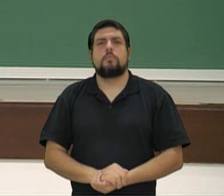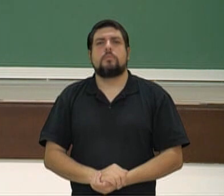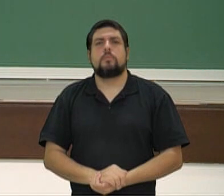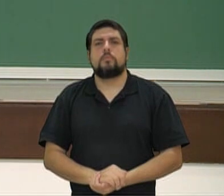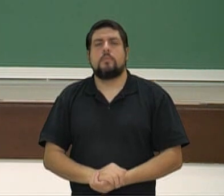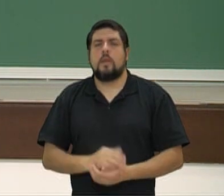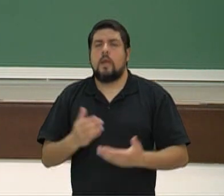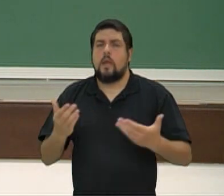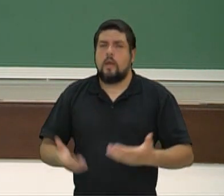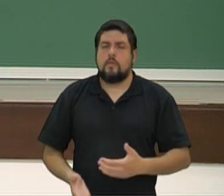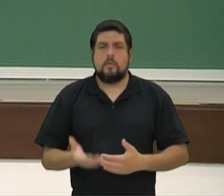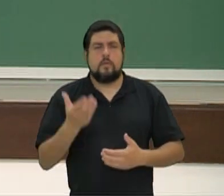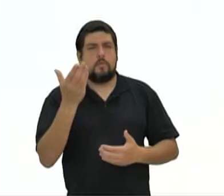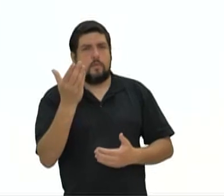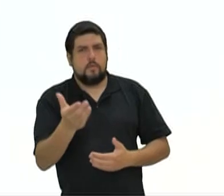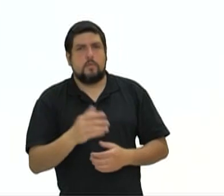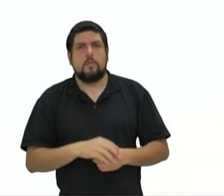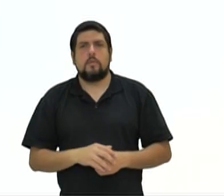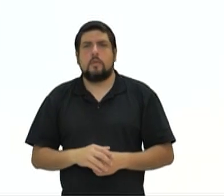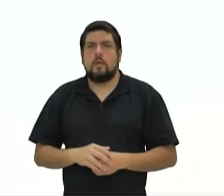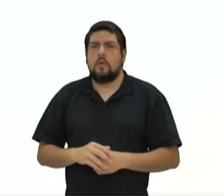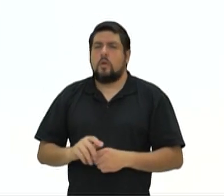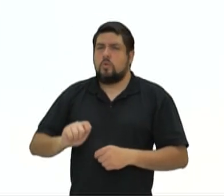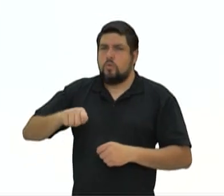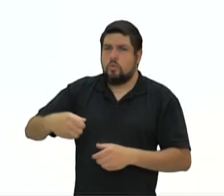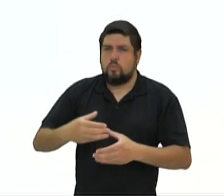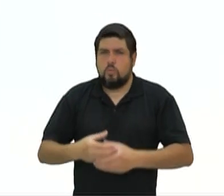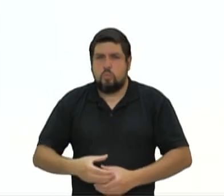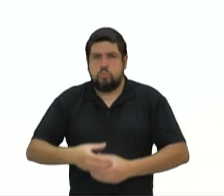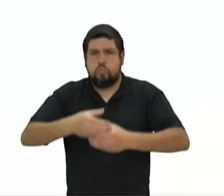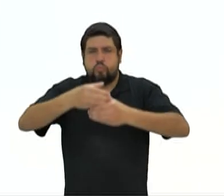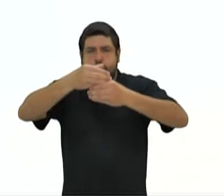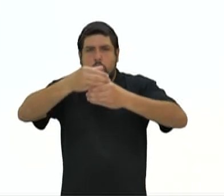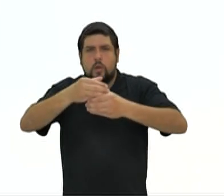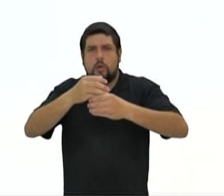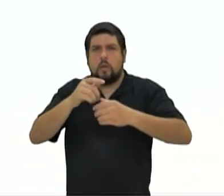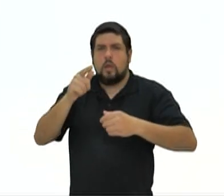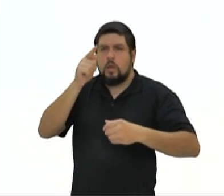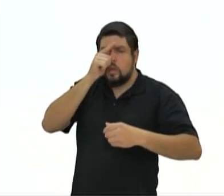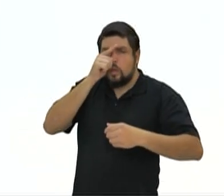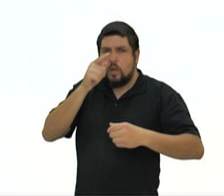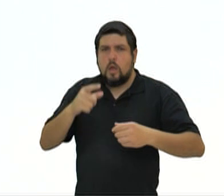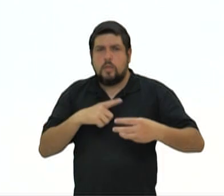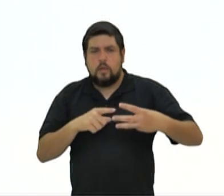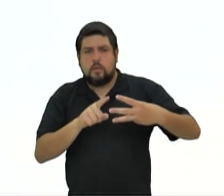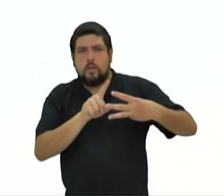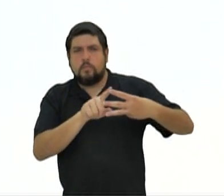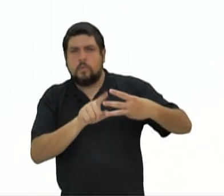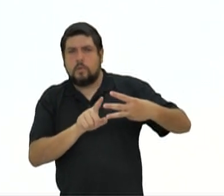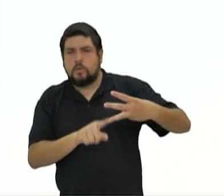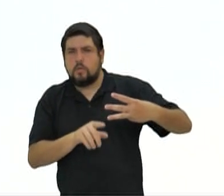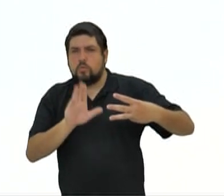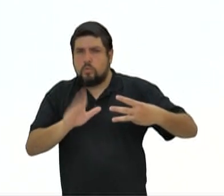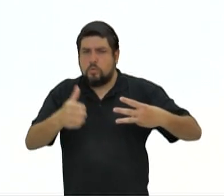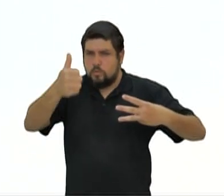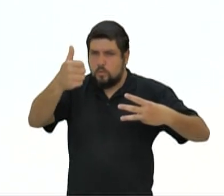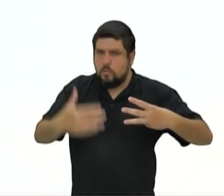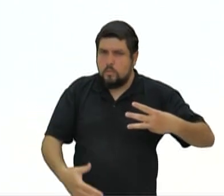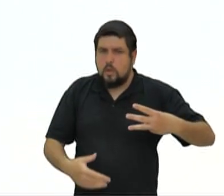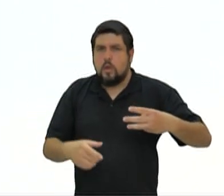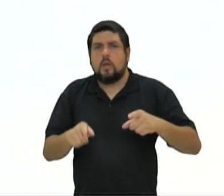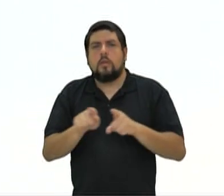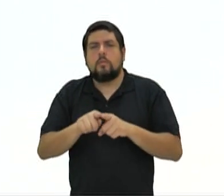É com vocês, próximo tema, sobre as colunas gregas e os modelos do capitel, cite três exemplos apresentados em nossa aula e suas